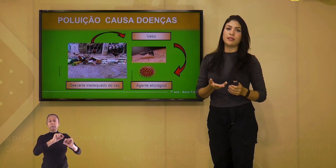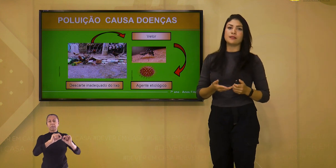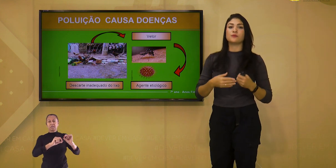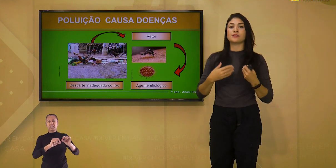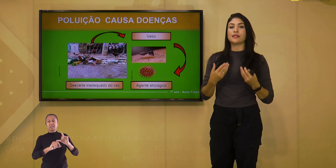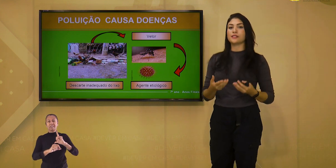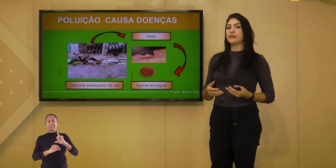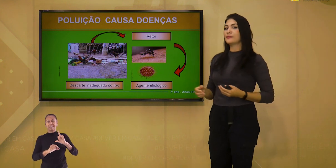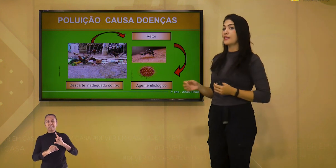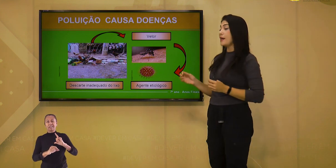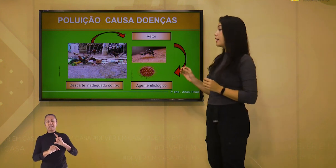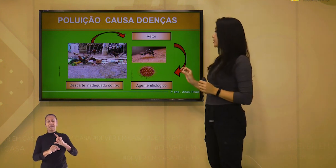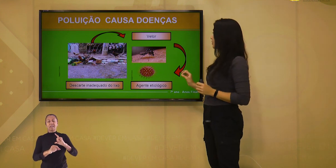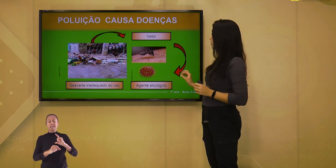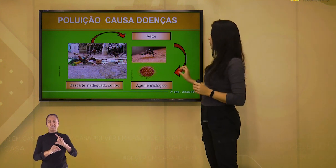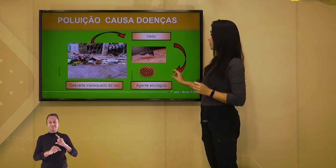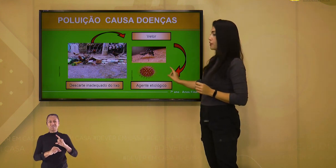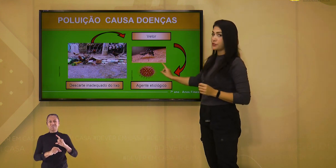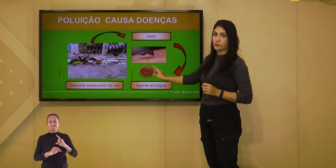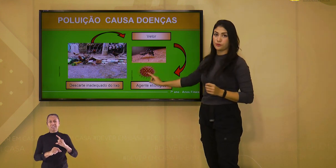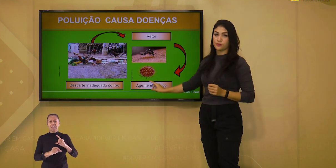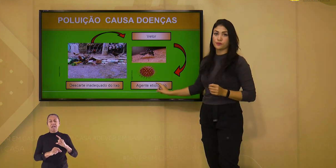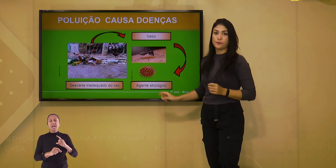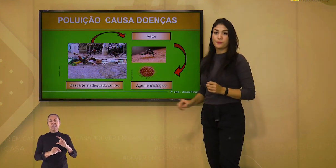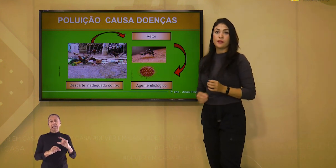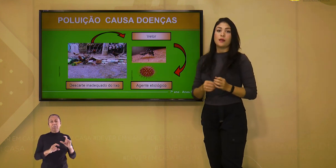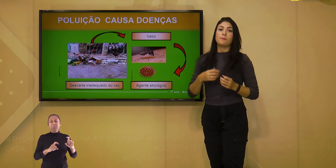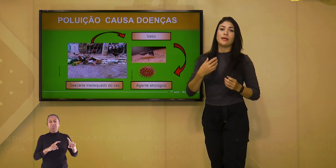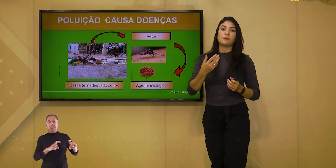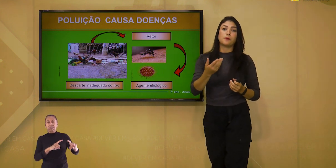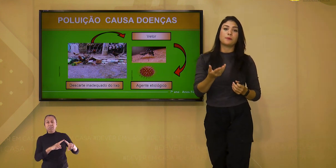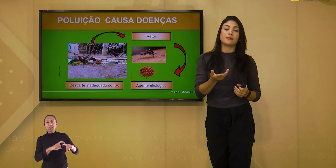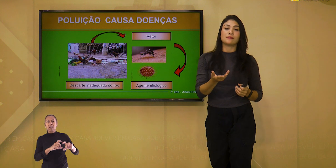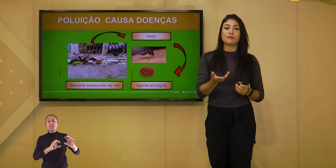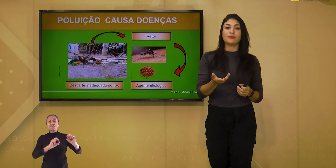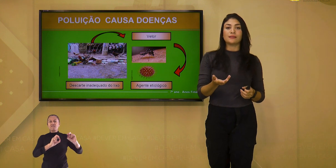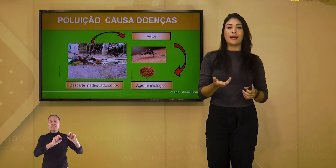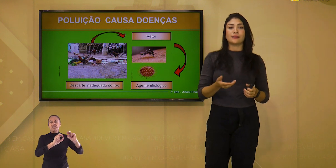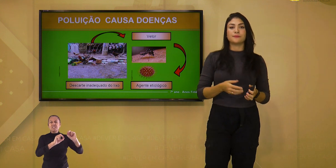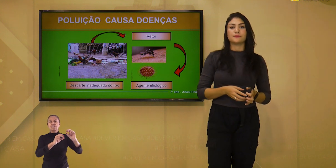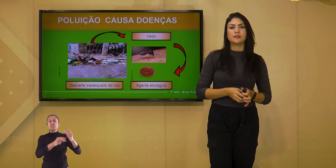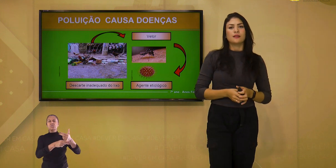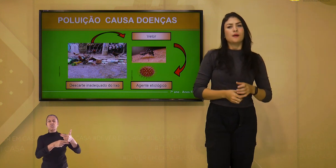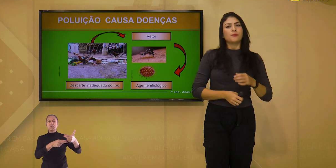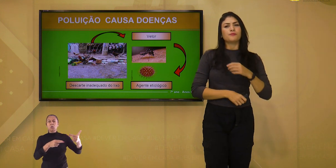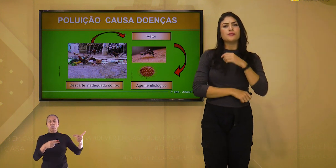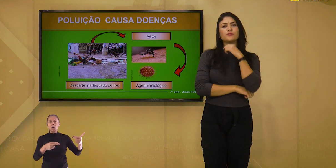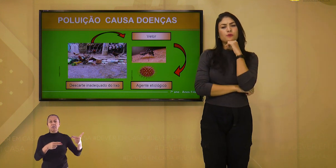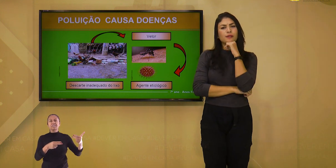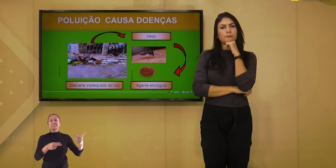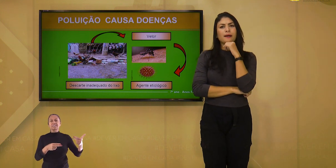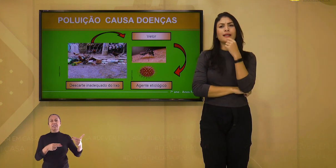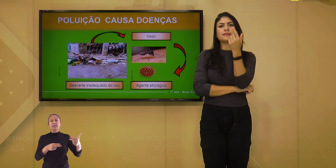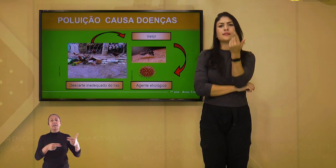disseminam os agentes etiológicos pela população afetada. Professora, parece que